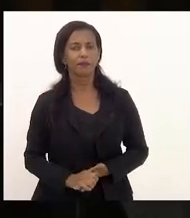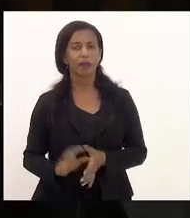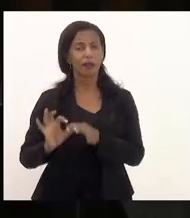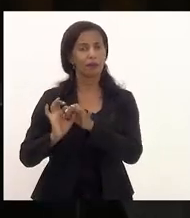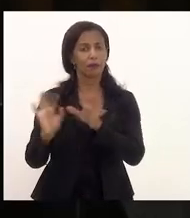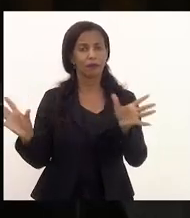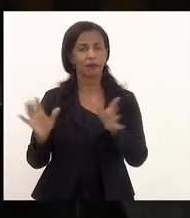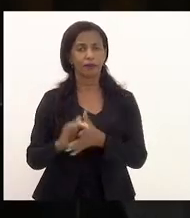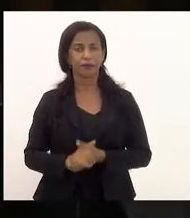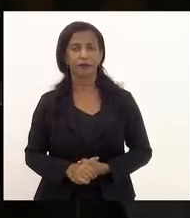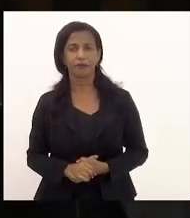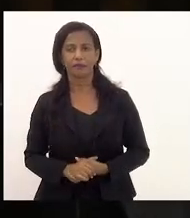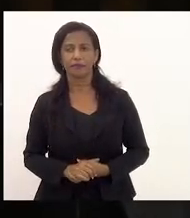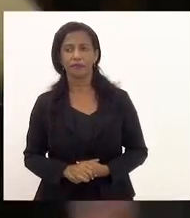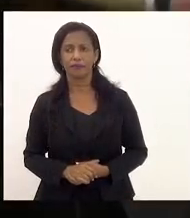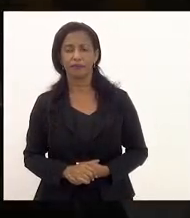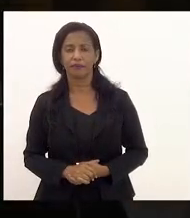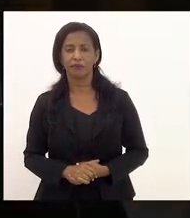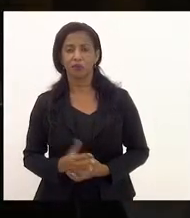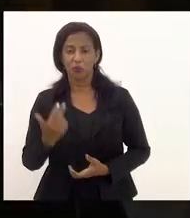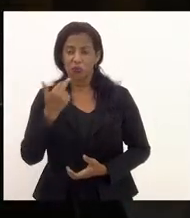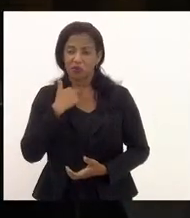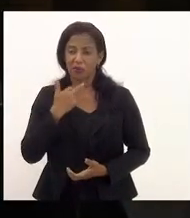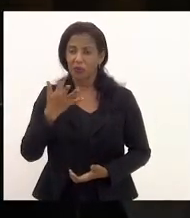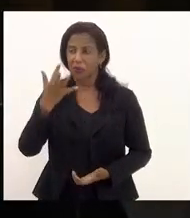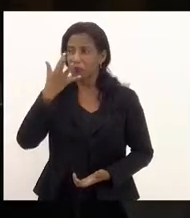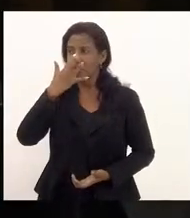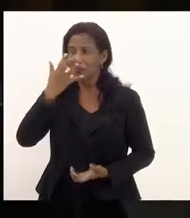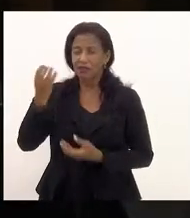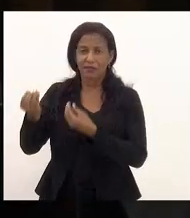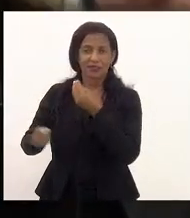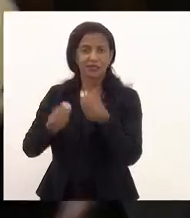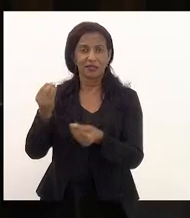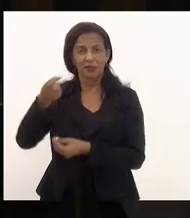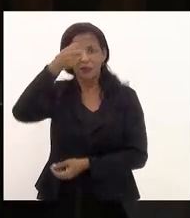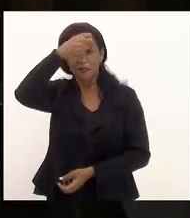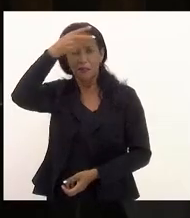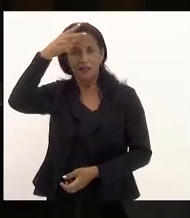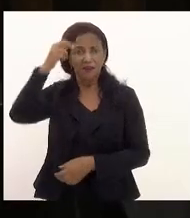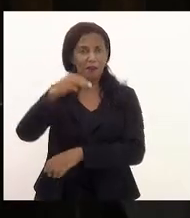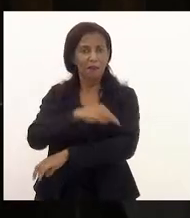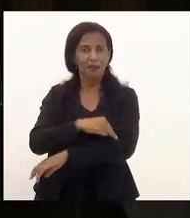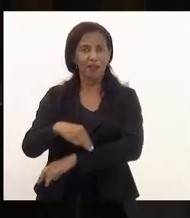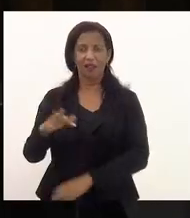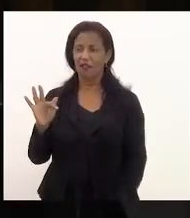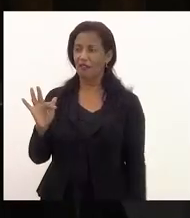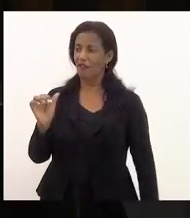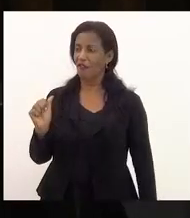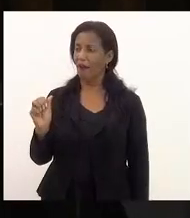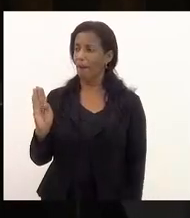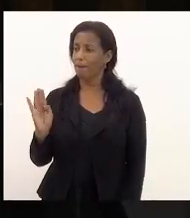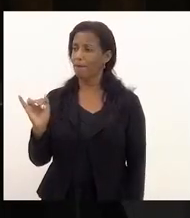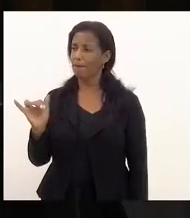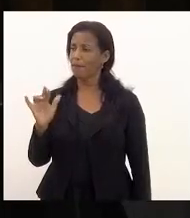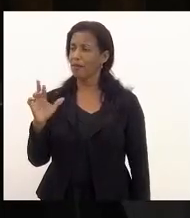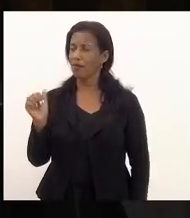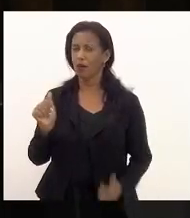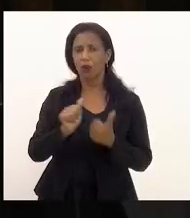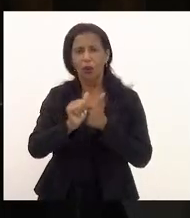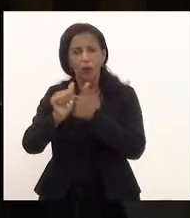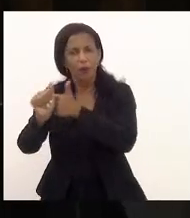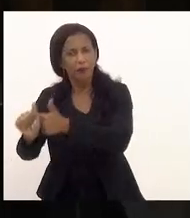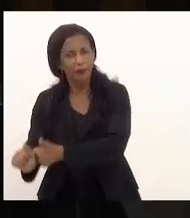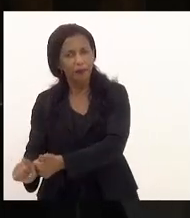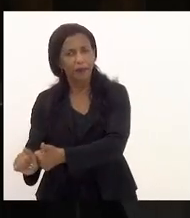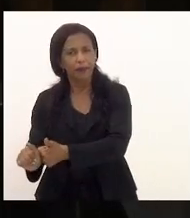liberdade. não me causa estranheza o prefeito de Maricá, Fabiano Horta, acompanhar